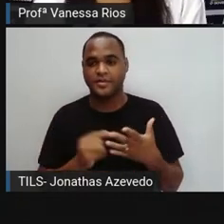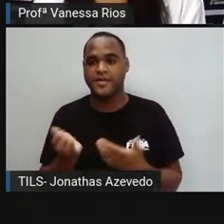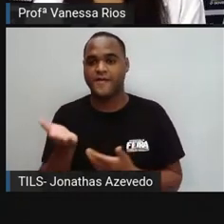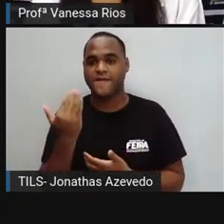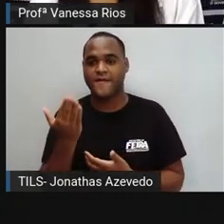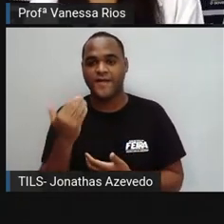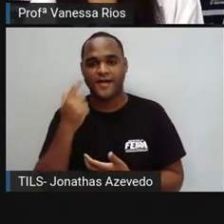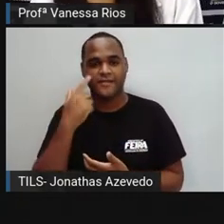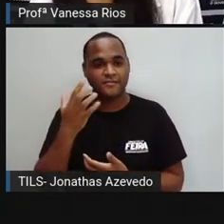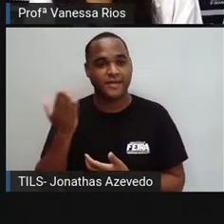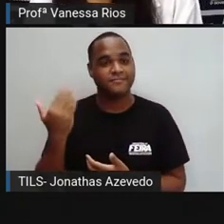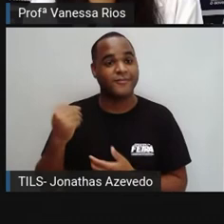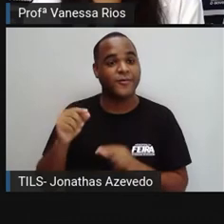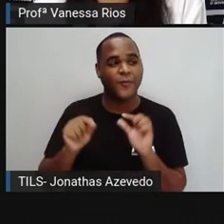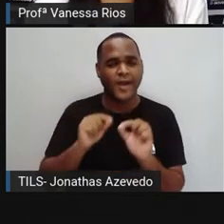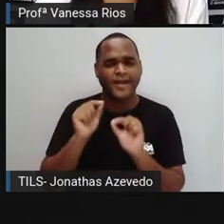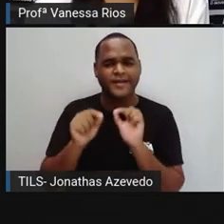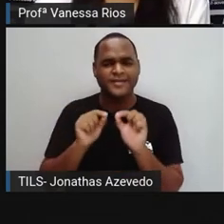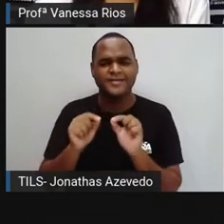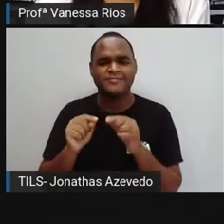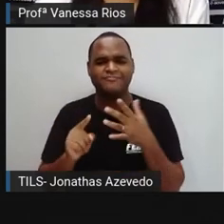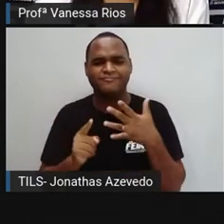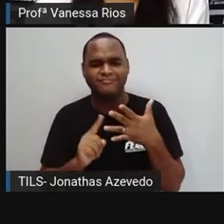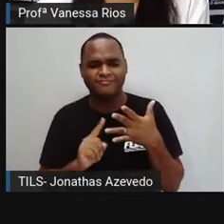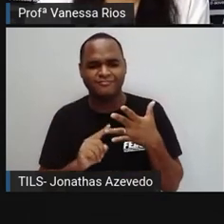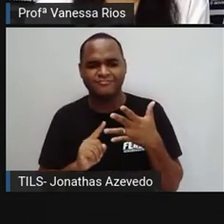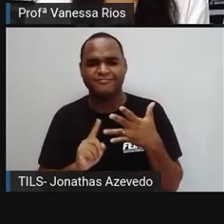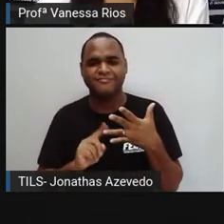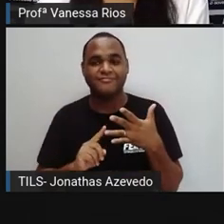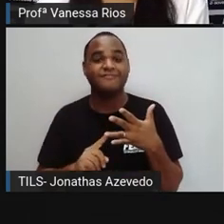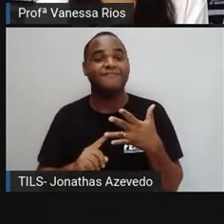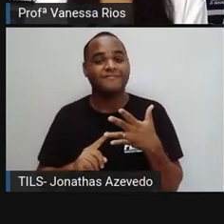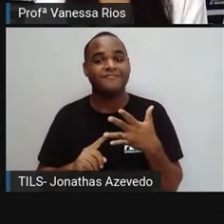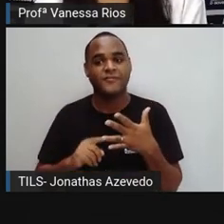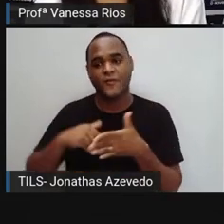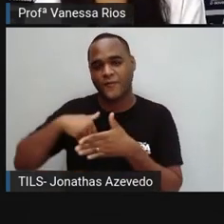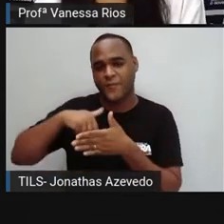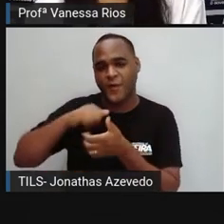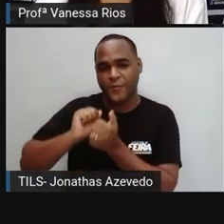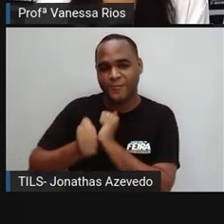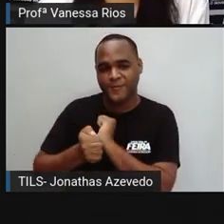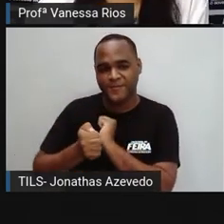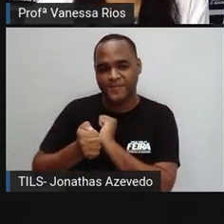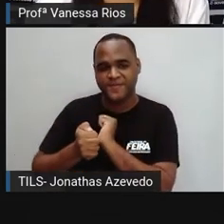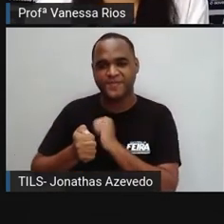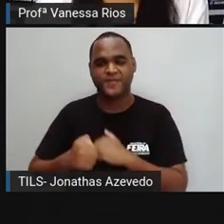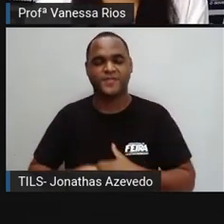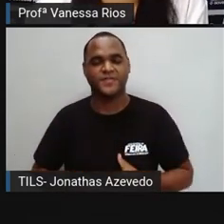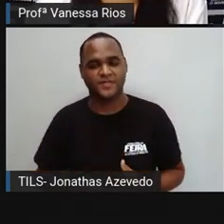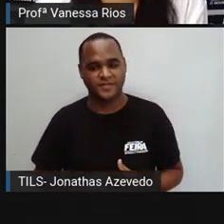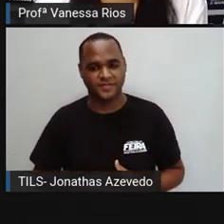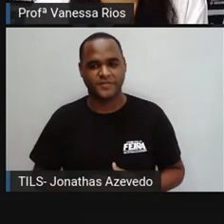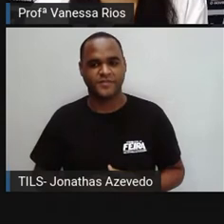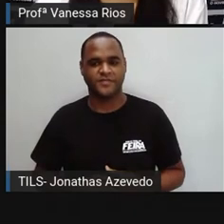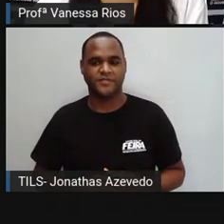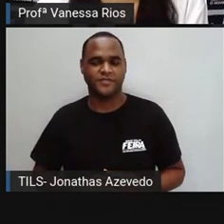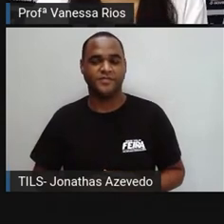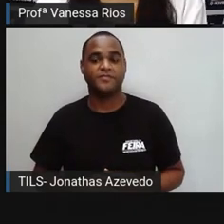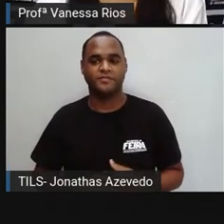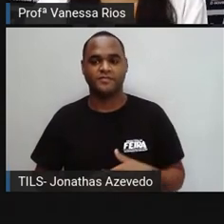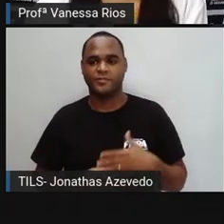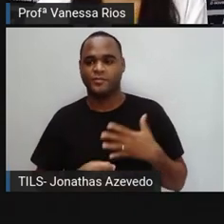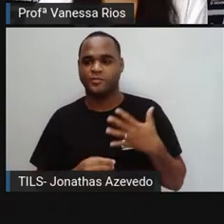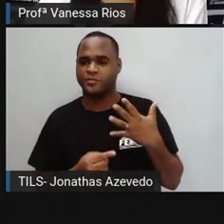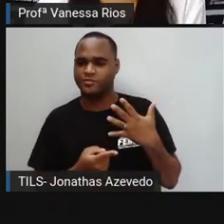ali jogar uma pelada. Quer dizer o que pelada aí? Vou ali jogar um jogo de futebol. Ah,